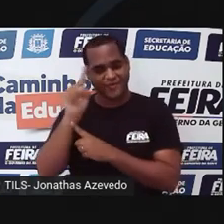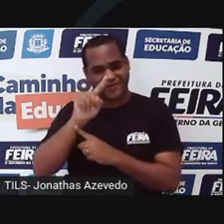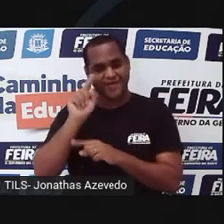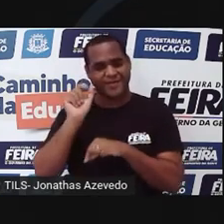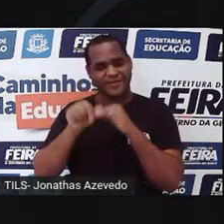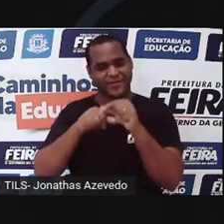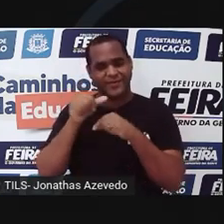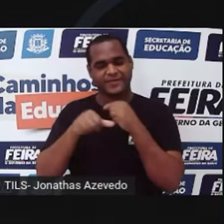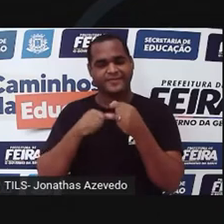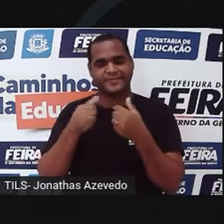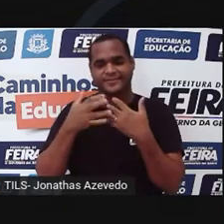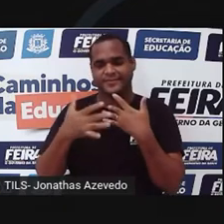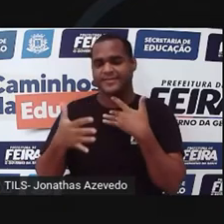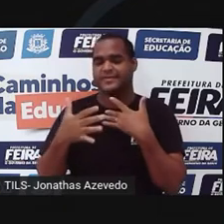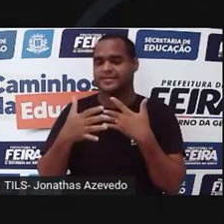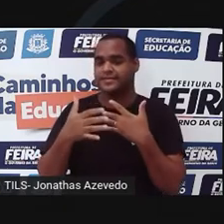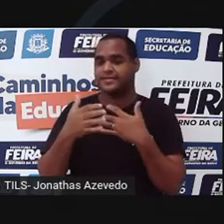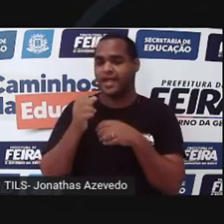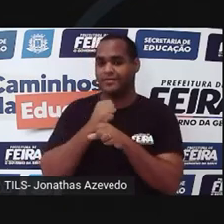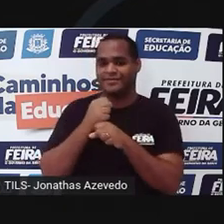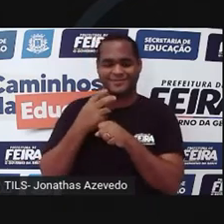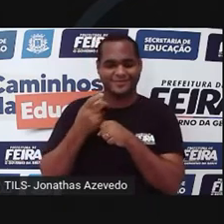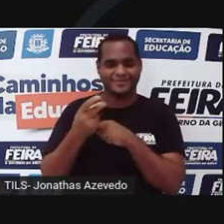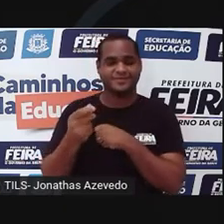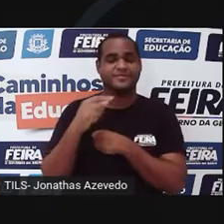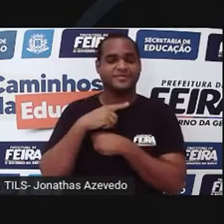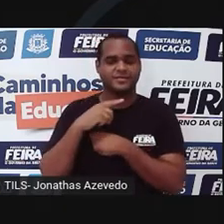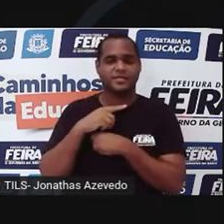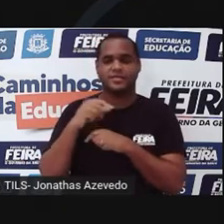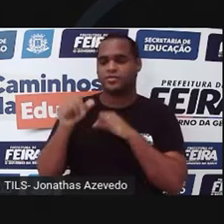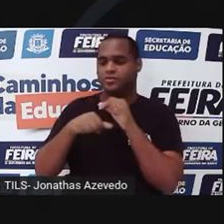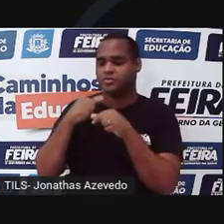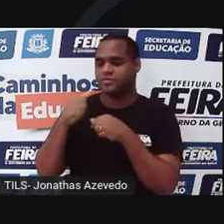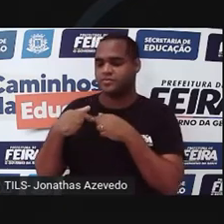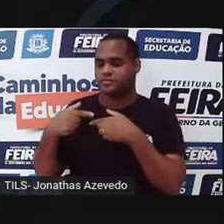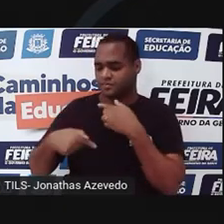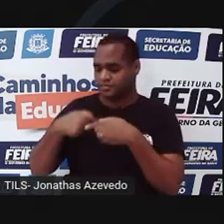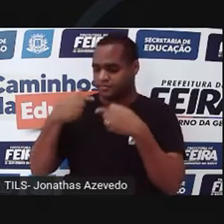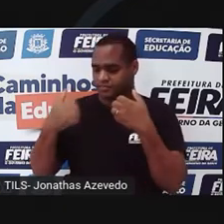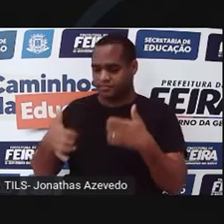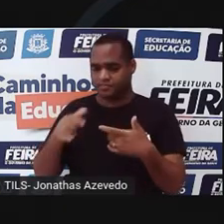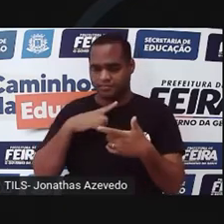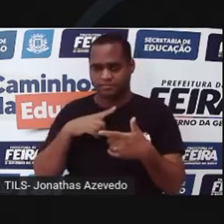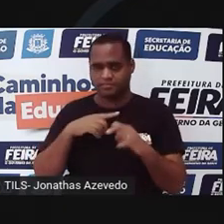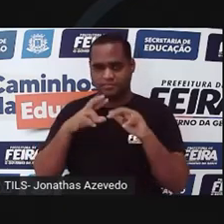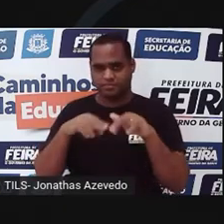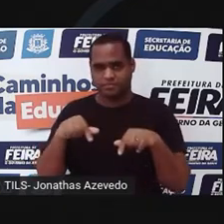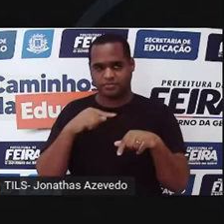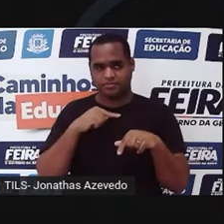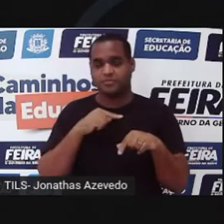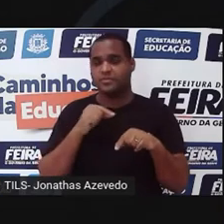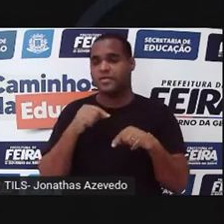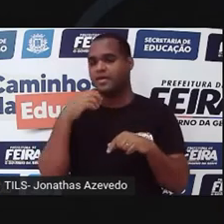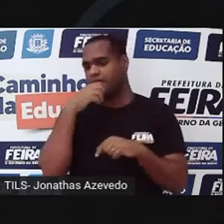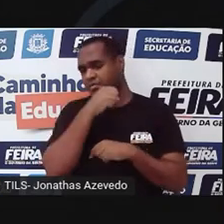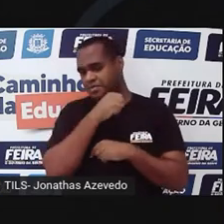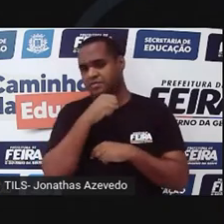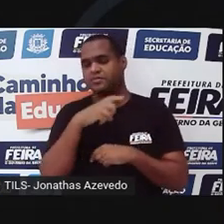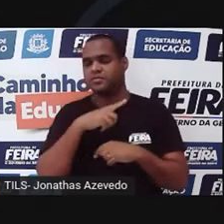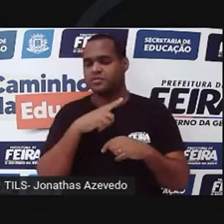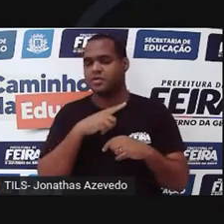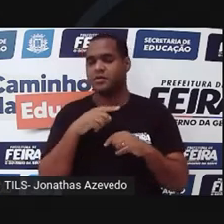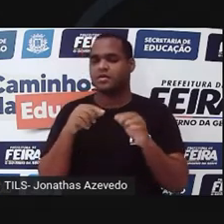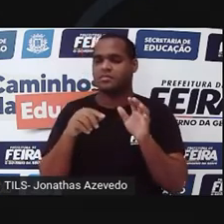genéticas ocorrem ao longo de centenas de milhares de anos. Com a alteração genética em laboratório, isso é feito rapidamente, mas gera